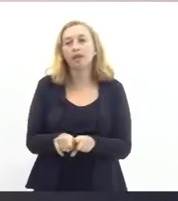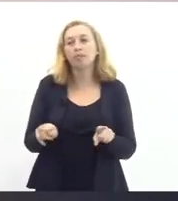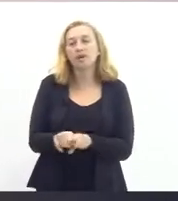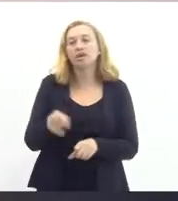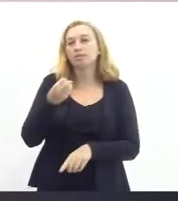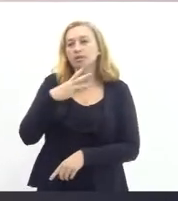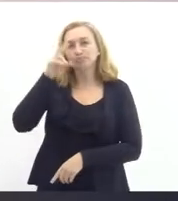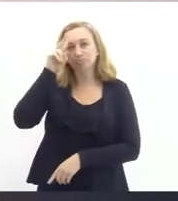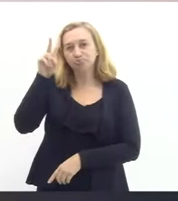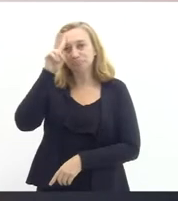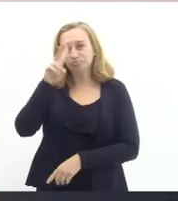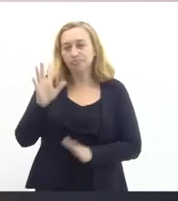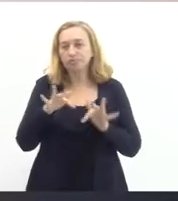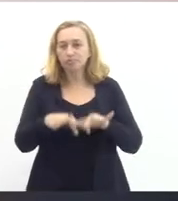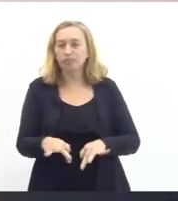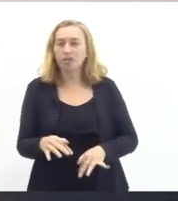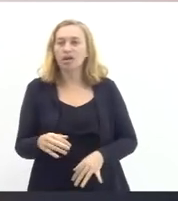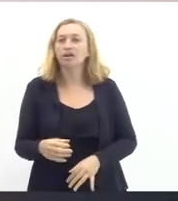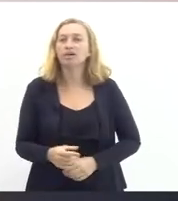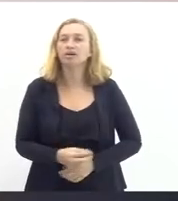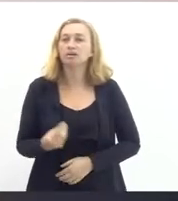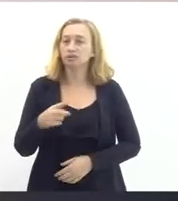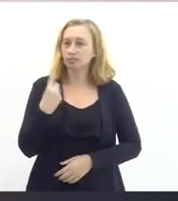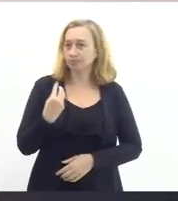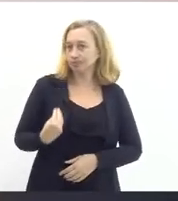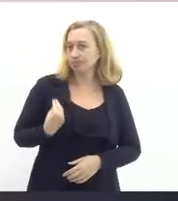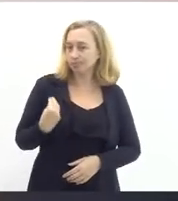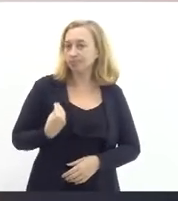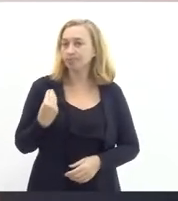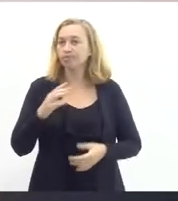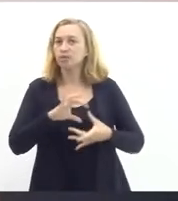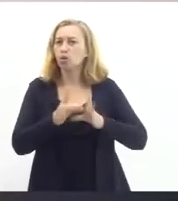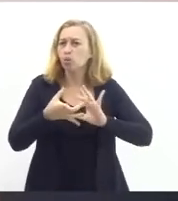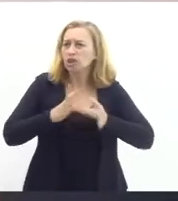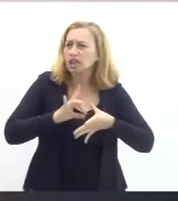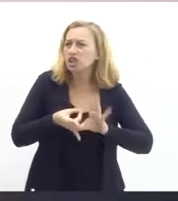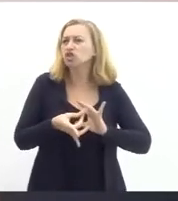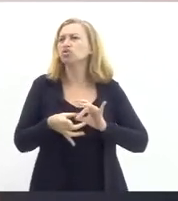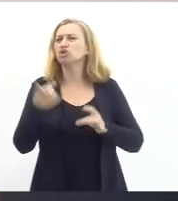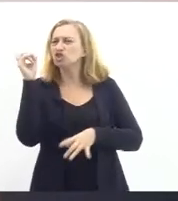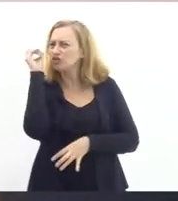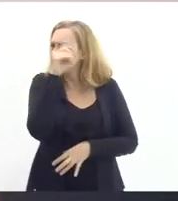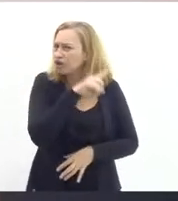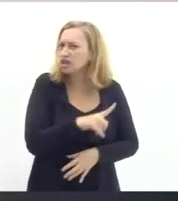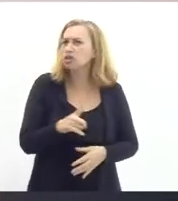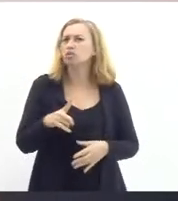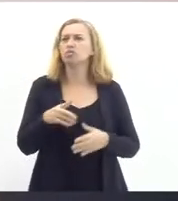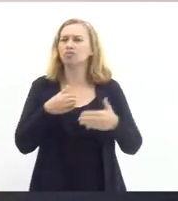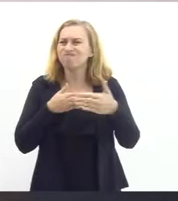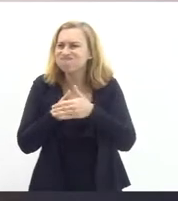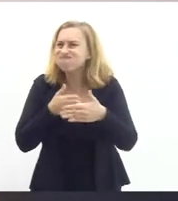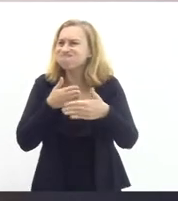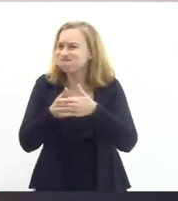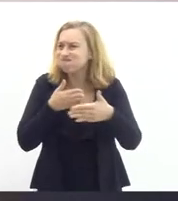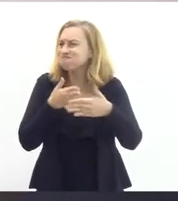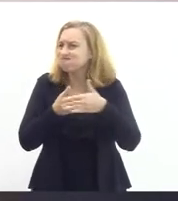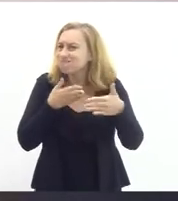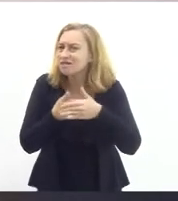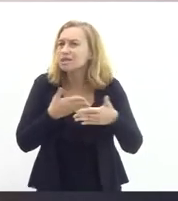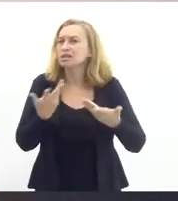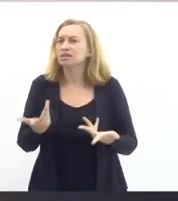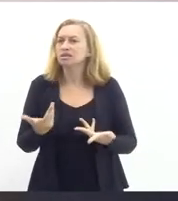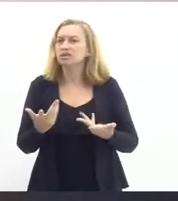concluir, que, embora nós estejamos vivendo em um contexto difícil de restrições impostas